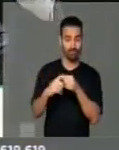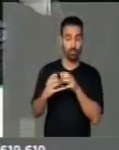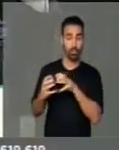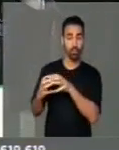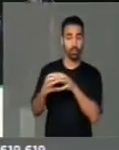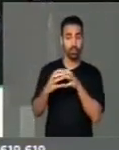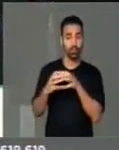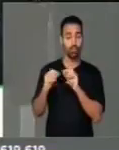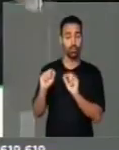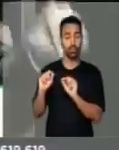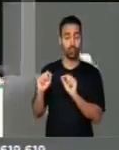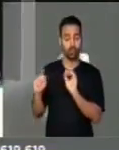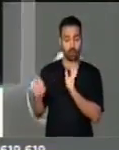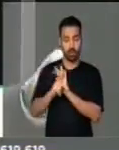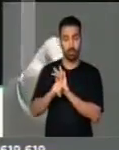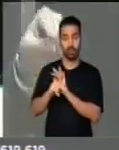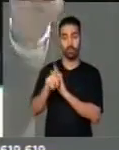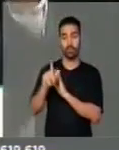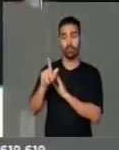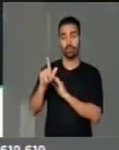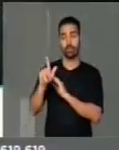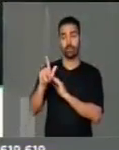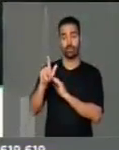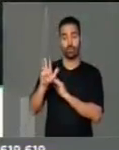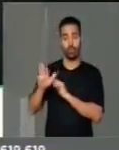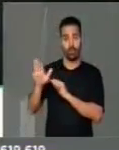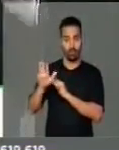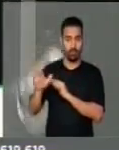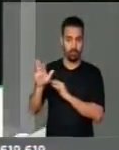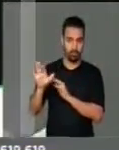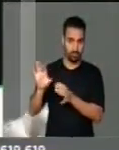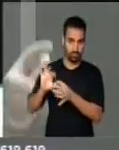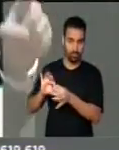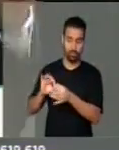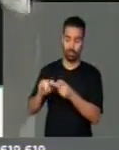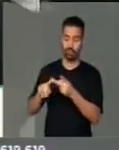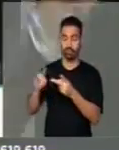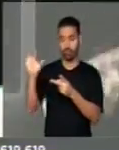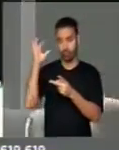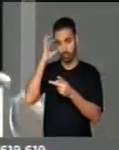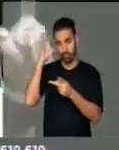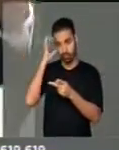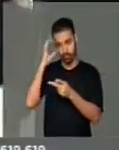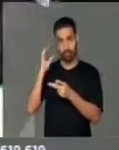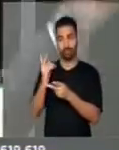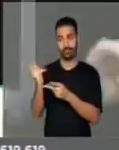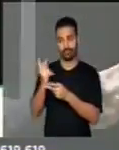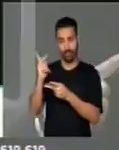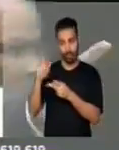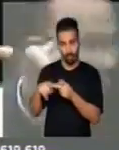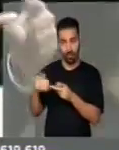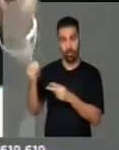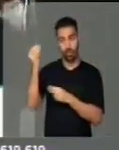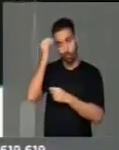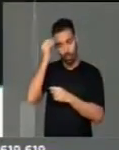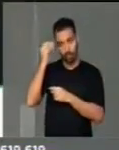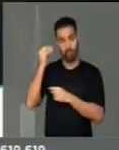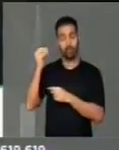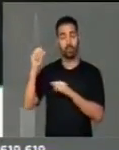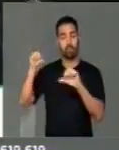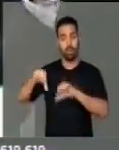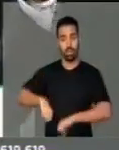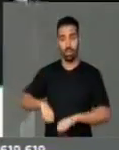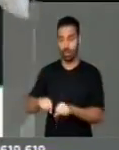do Luiz Inácio Lula da Silva, Dilma, que quebraram, que saquearam, que